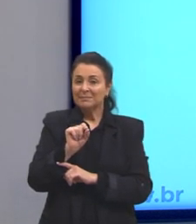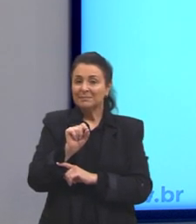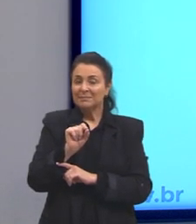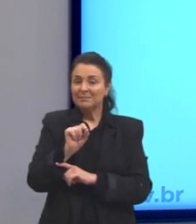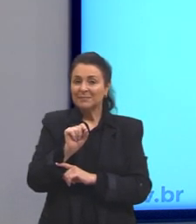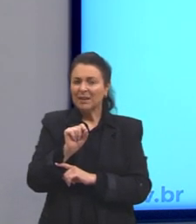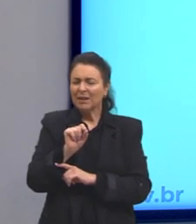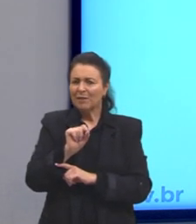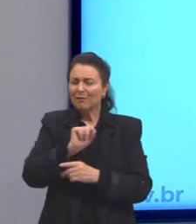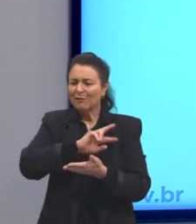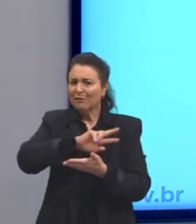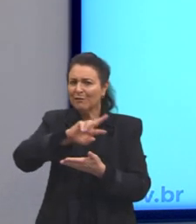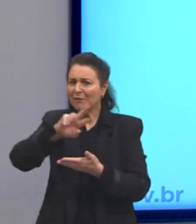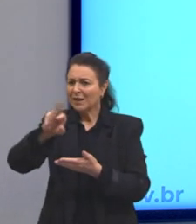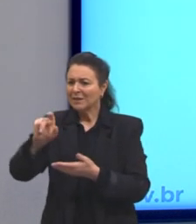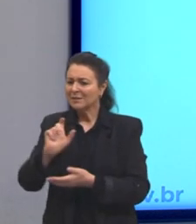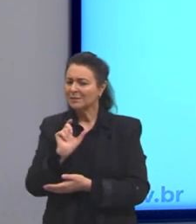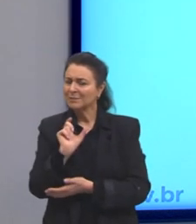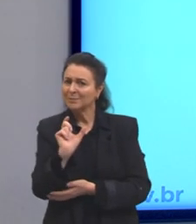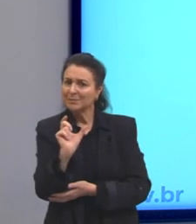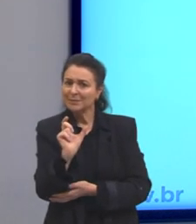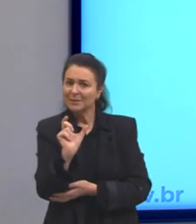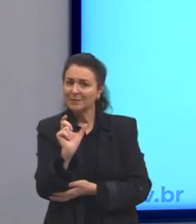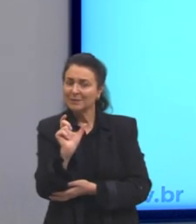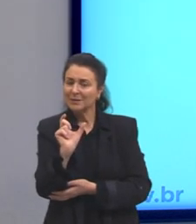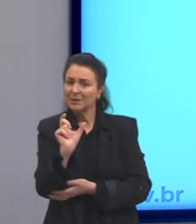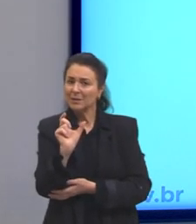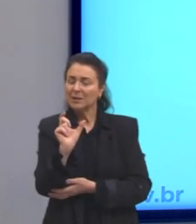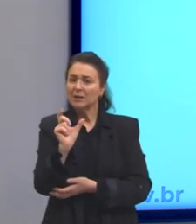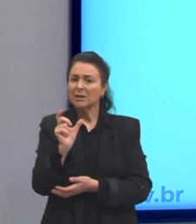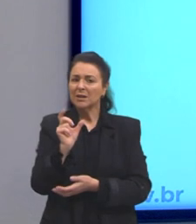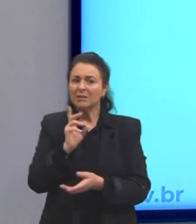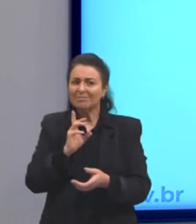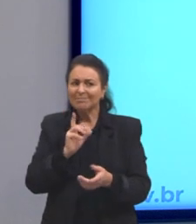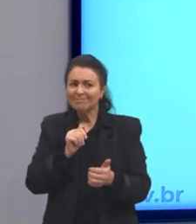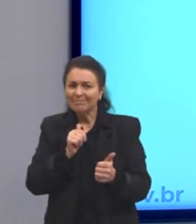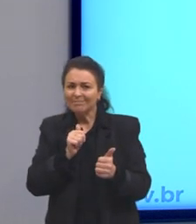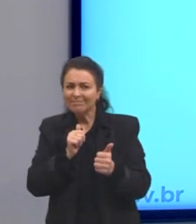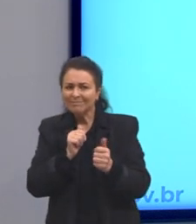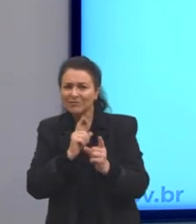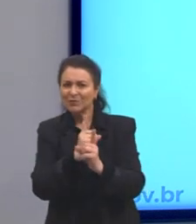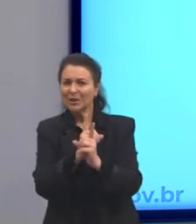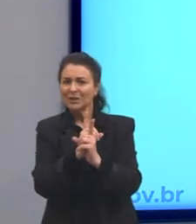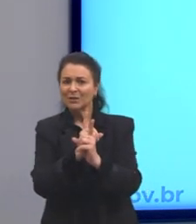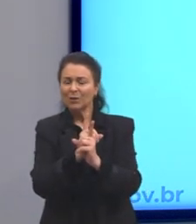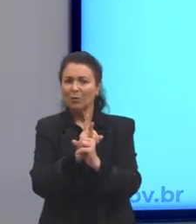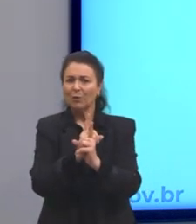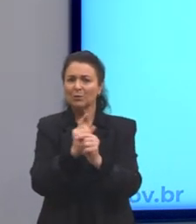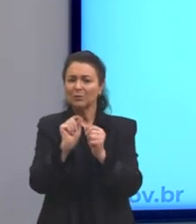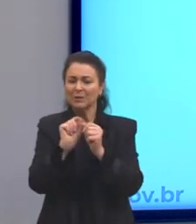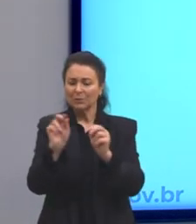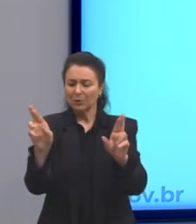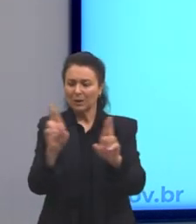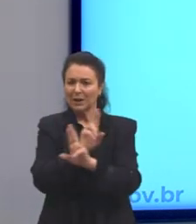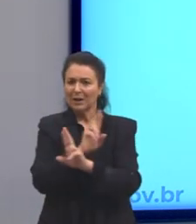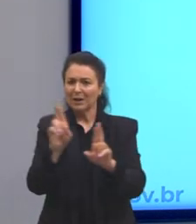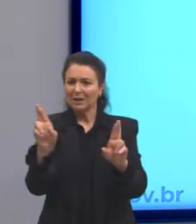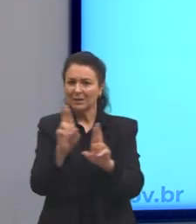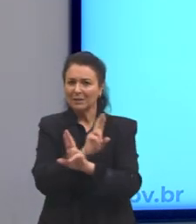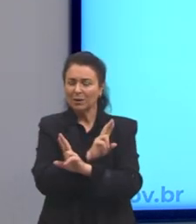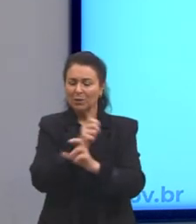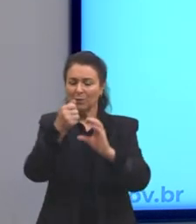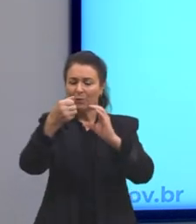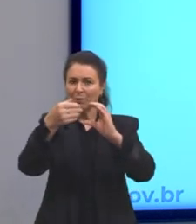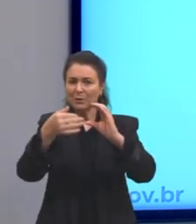Várias pequenas palavras que vão indo de encontro, fazendo essa relação com as características